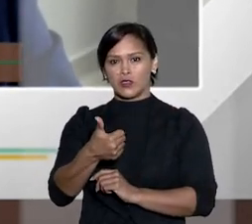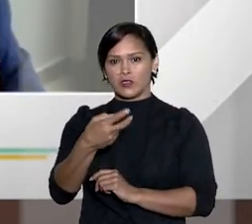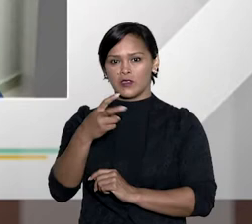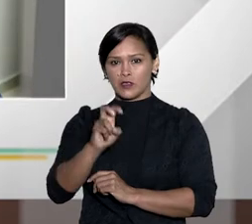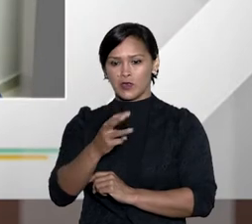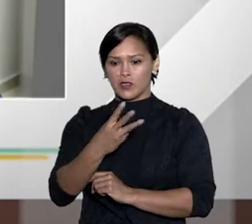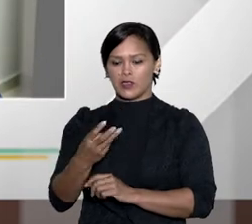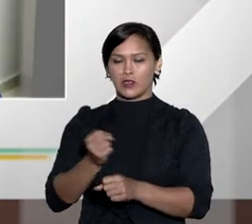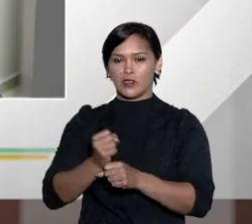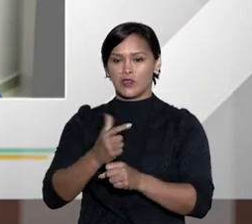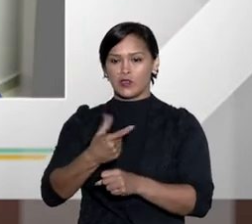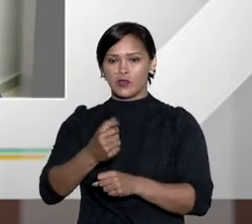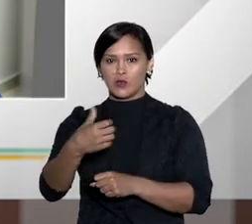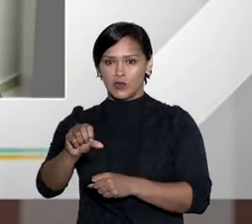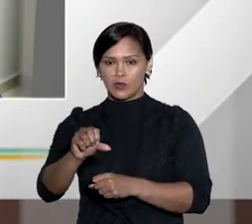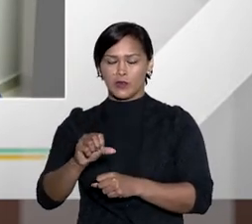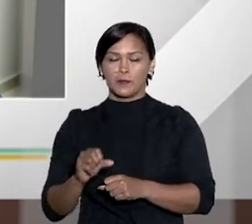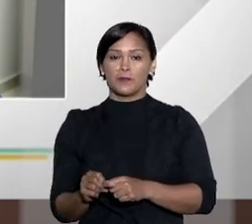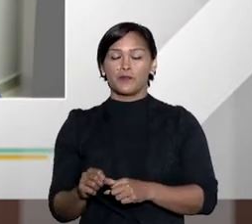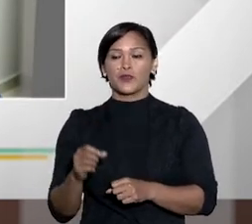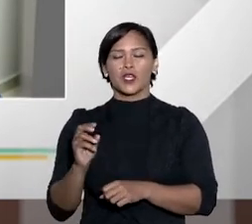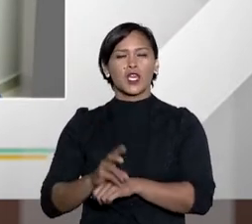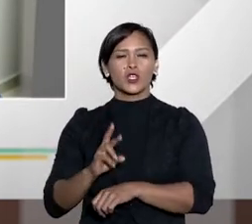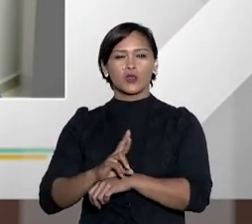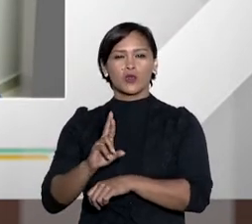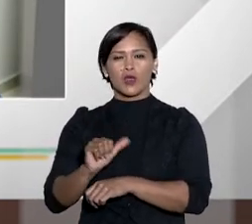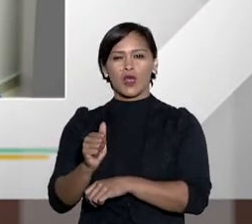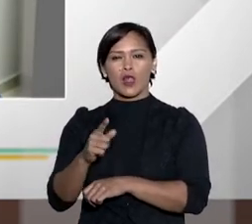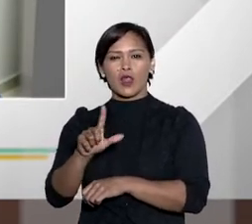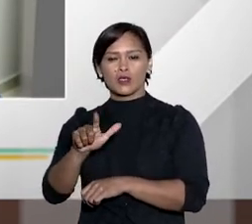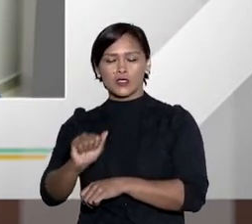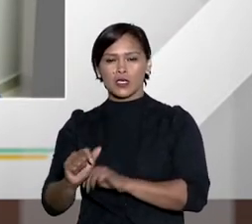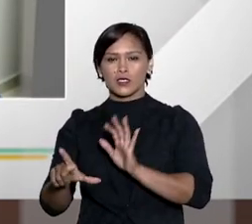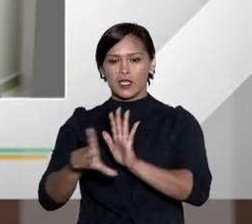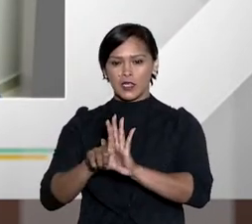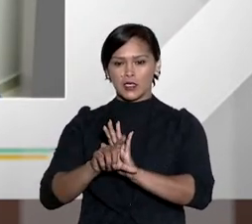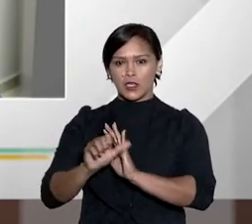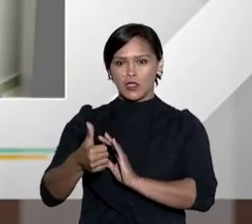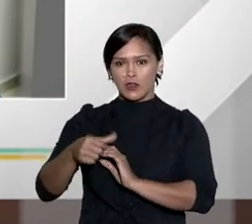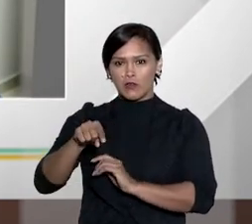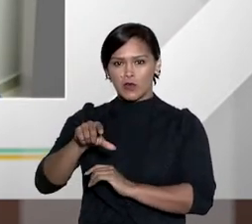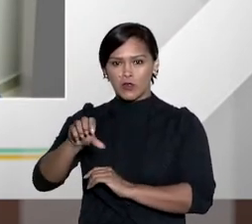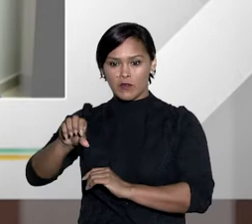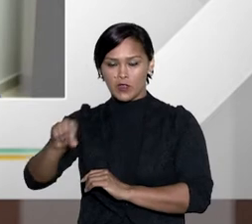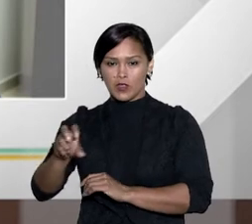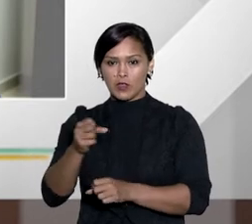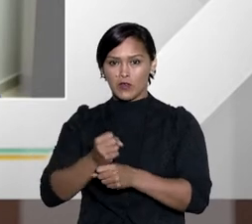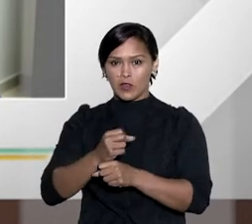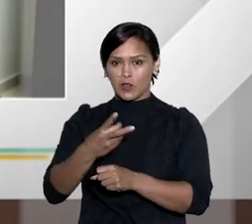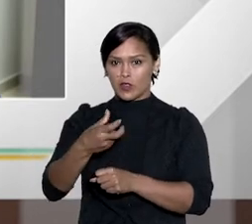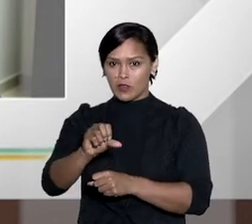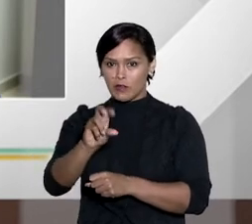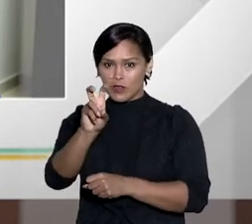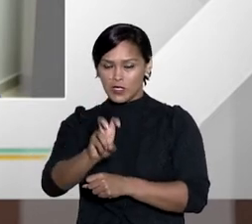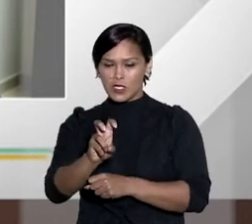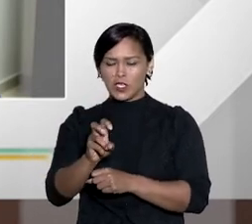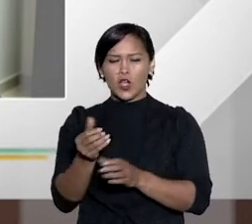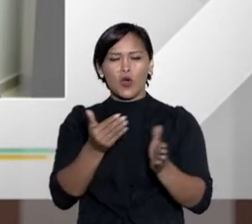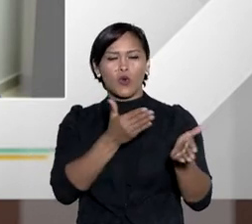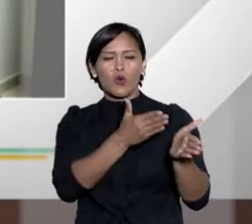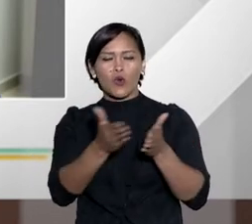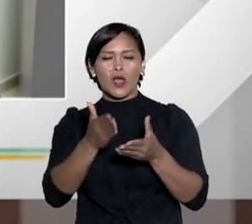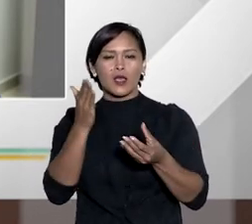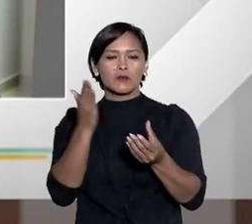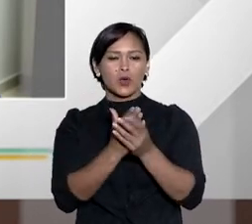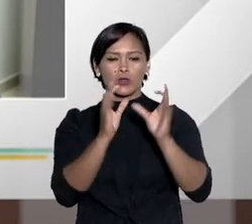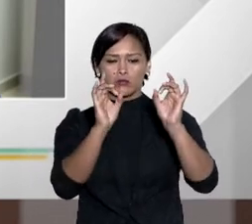Doutor Alexandre, essa legislação, 9.099, de 95, ela se destina a quais processos? Afinal, qual é a estrutura dela?